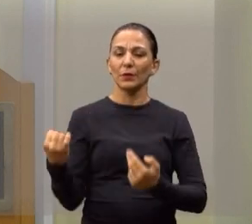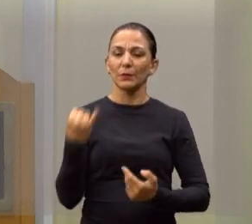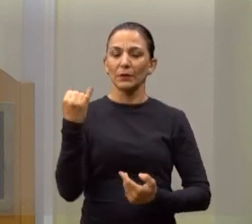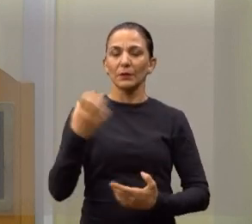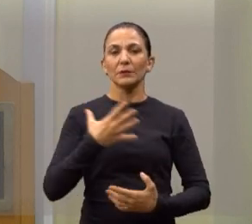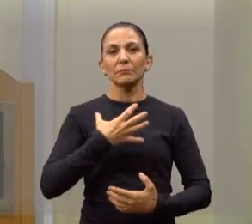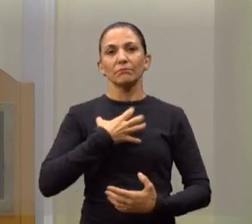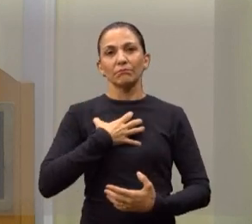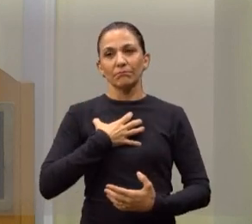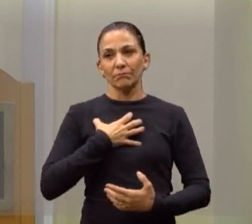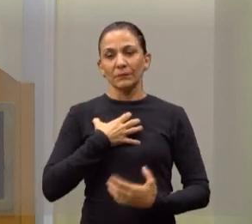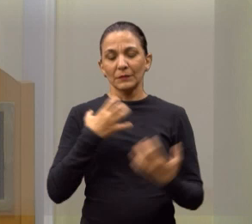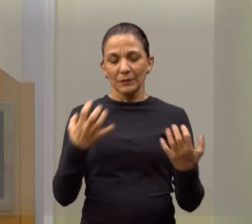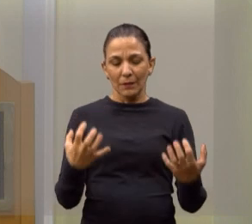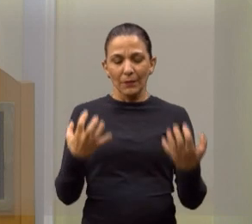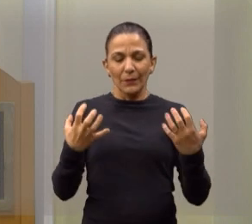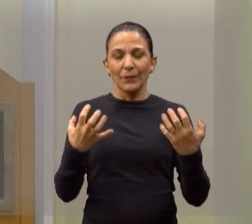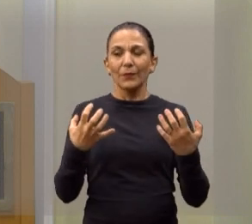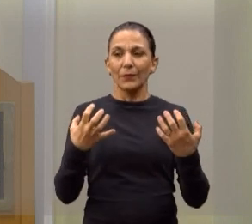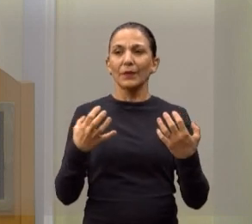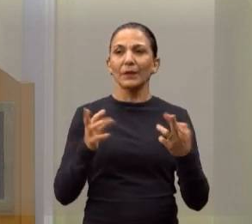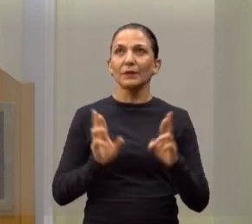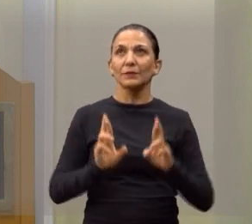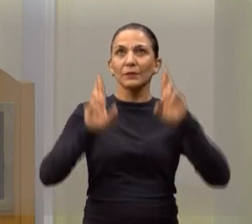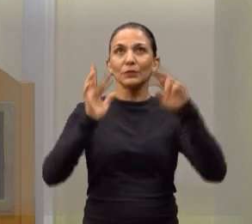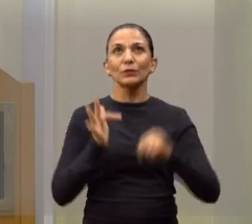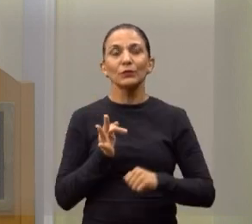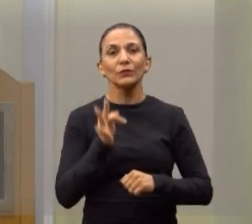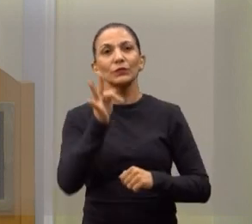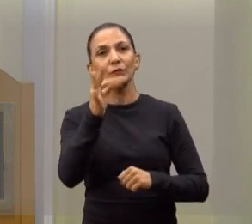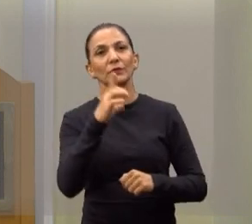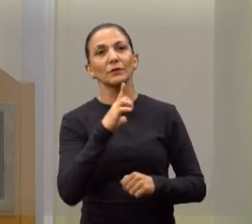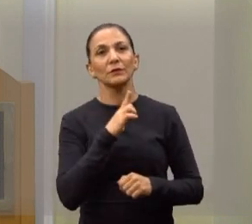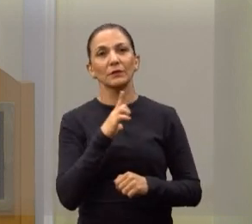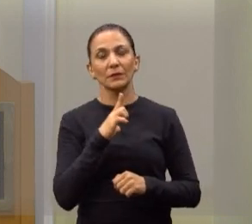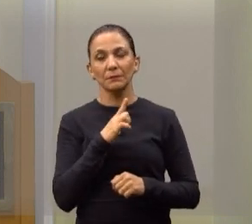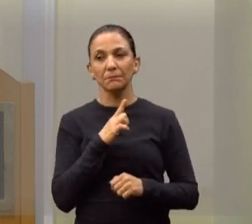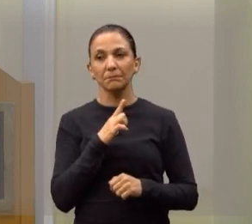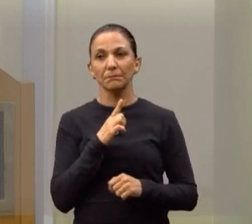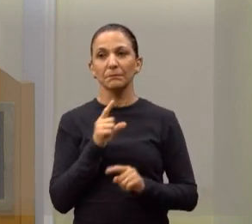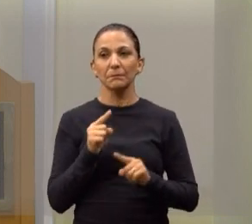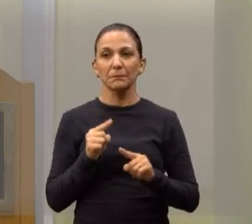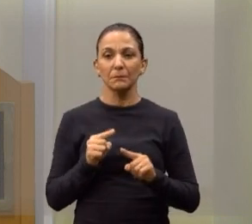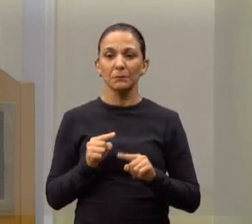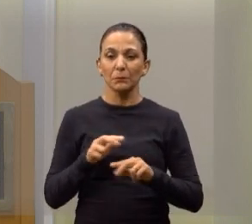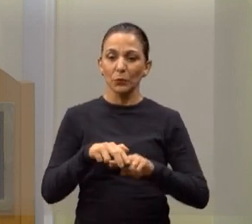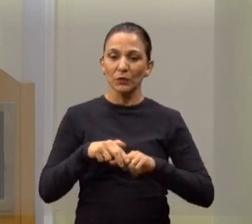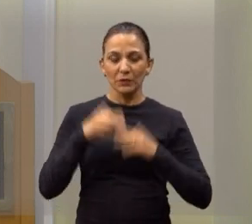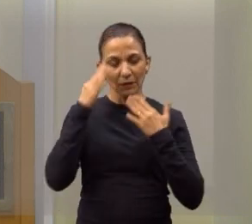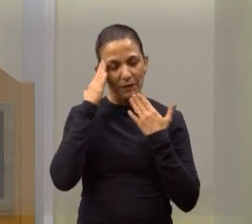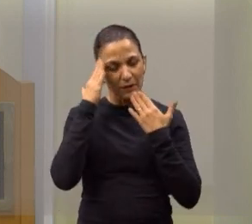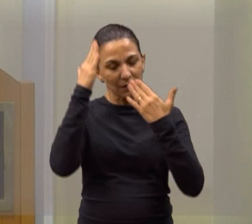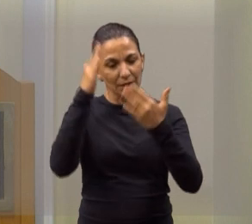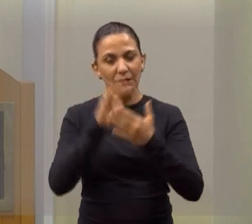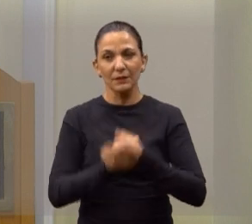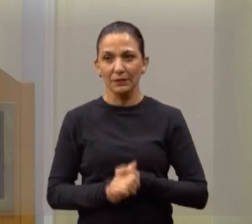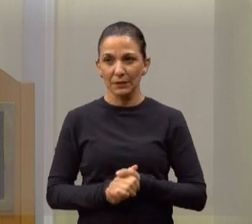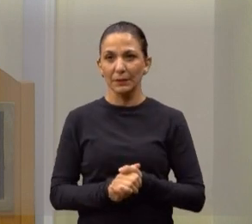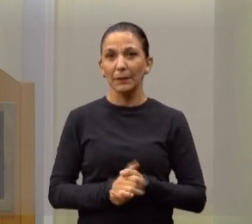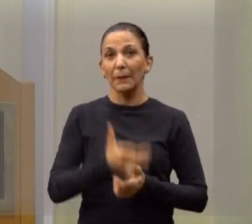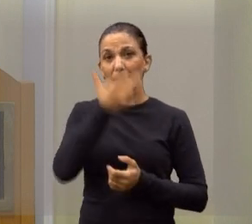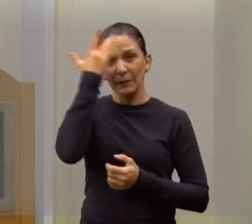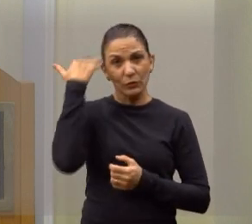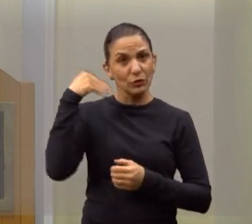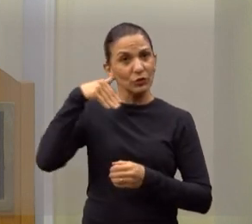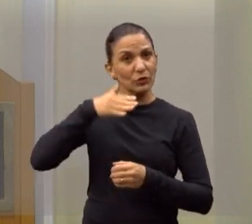de minhas esperanças no futuro, por isso, queria agradecer principalmente meus eleitores de minha